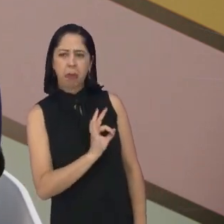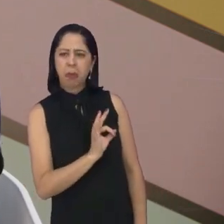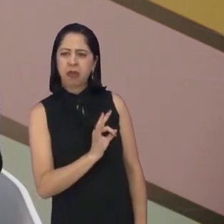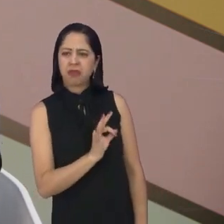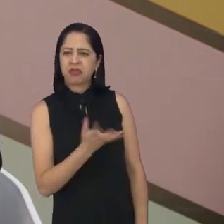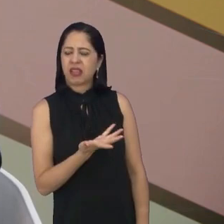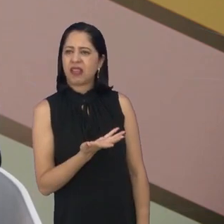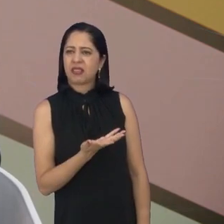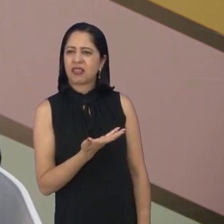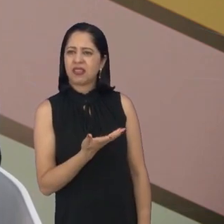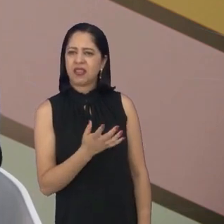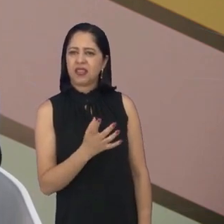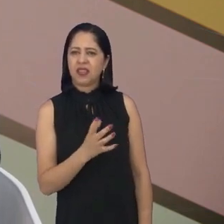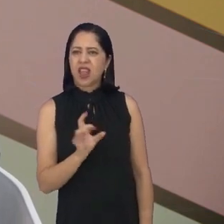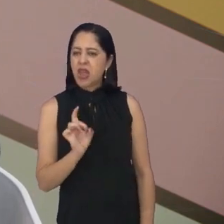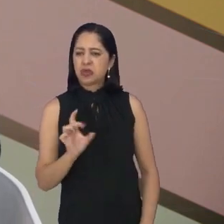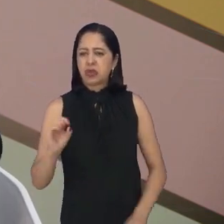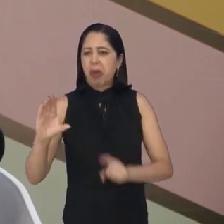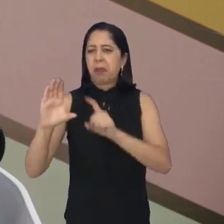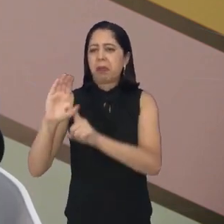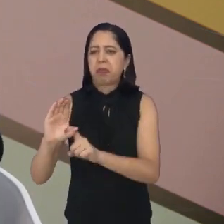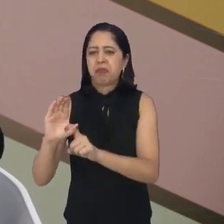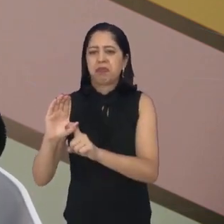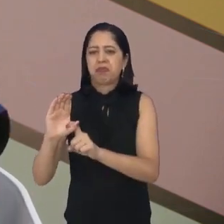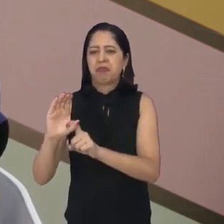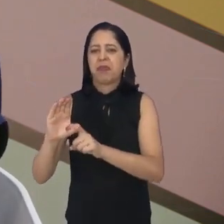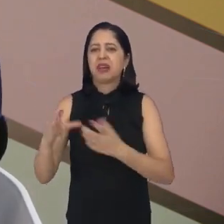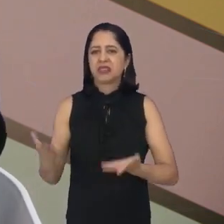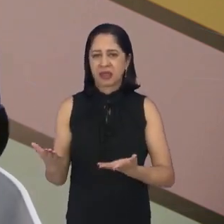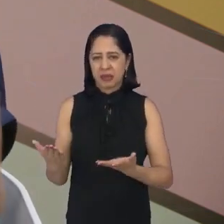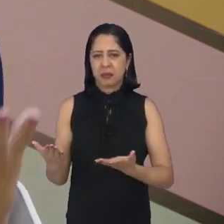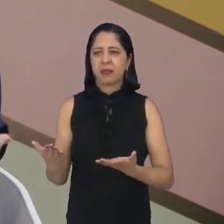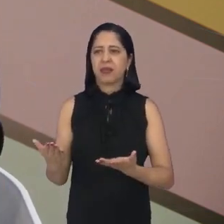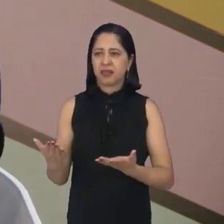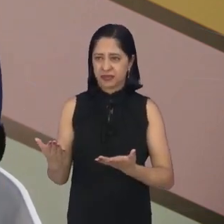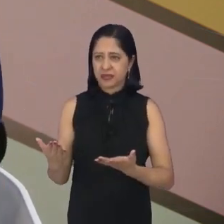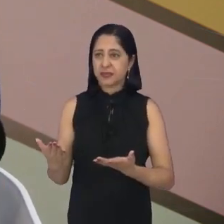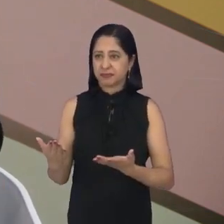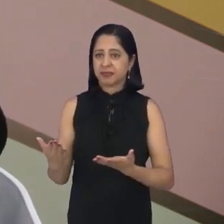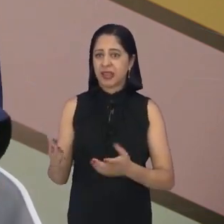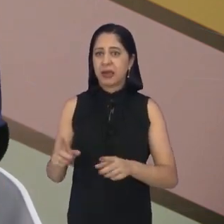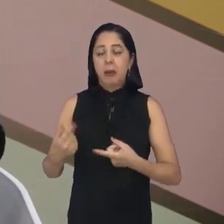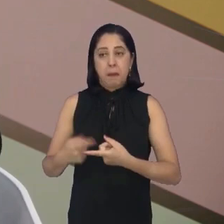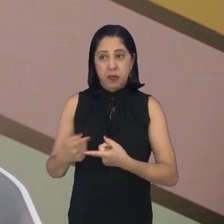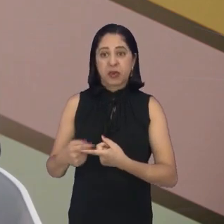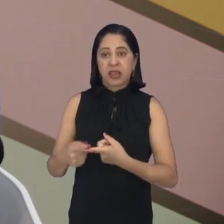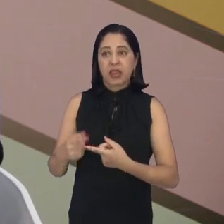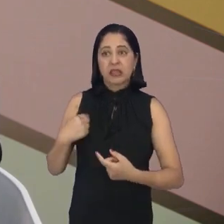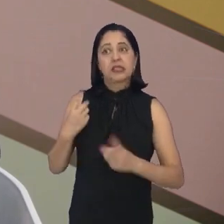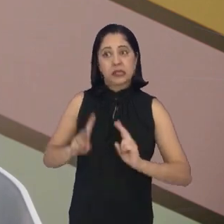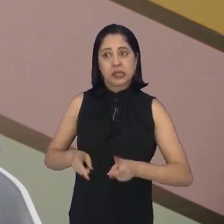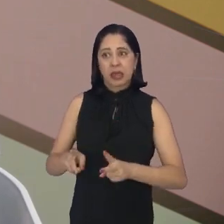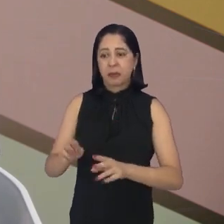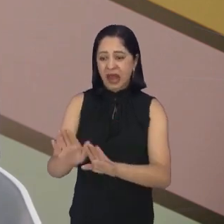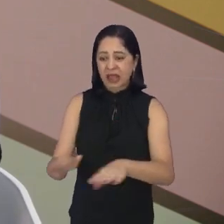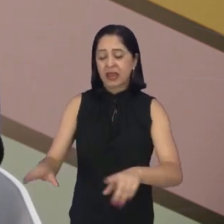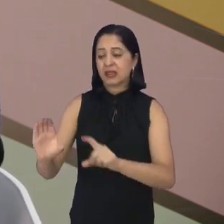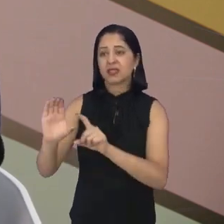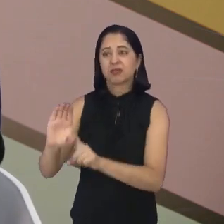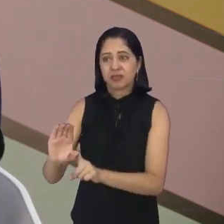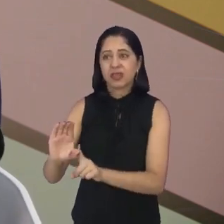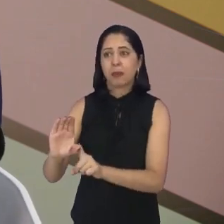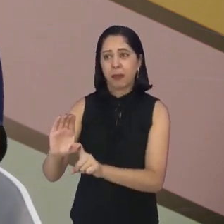de quem eu dependo, né? Porque nós somos mamíferos e, assim, nós crescemos para viver em bando, para depender um do outro, viver em